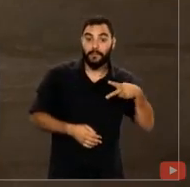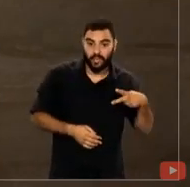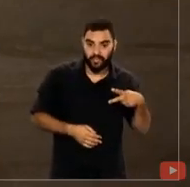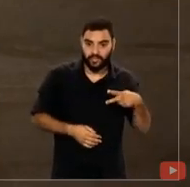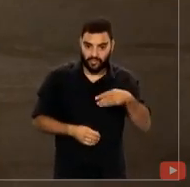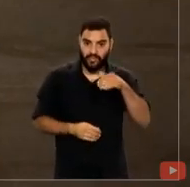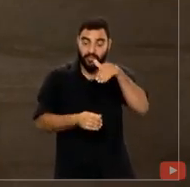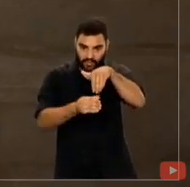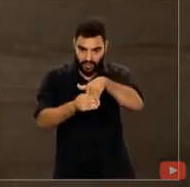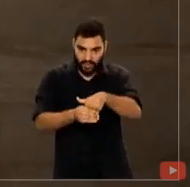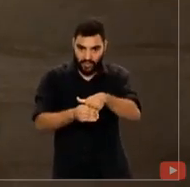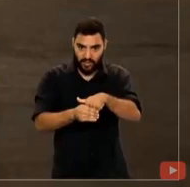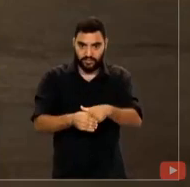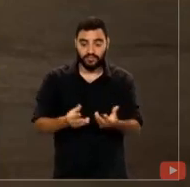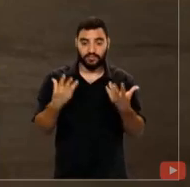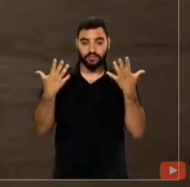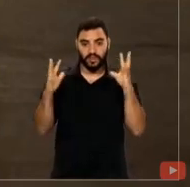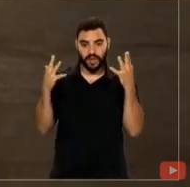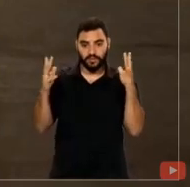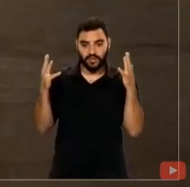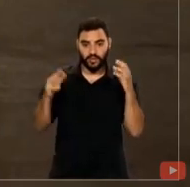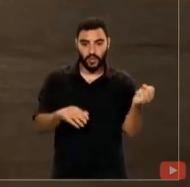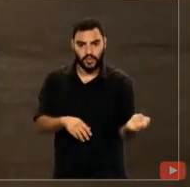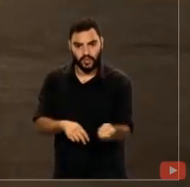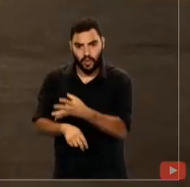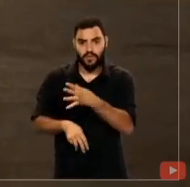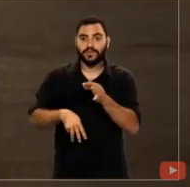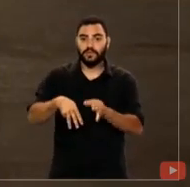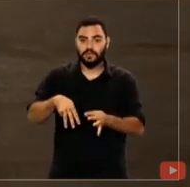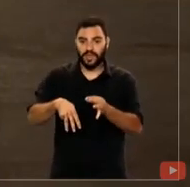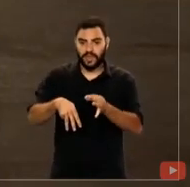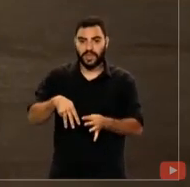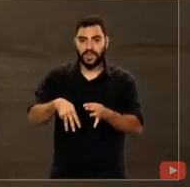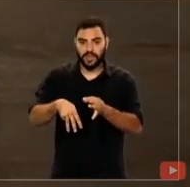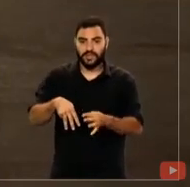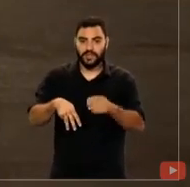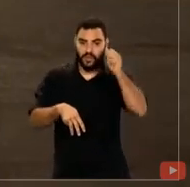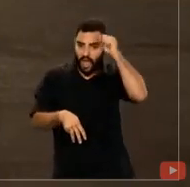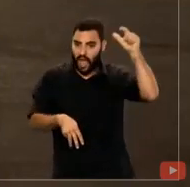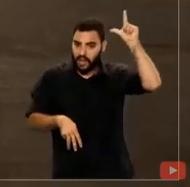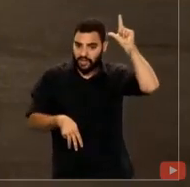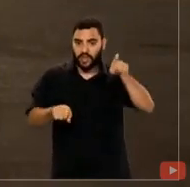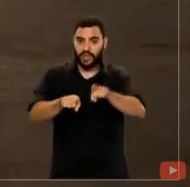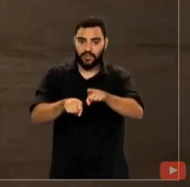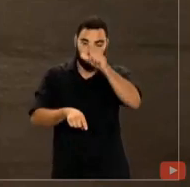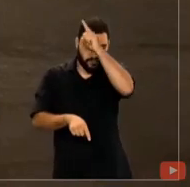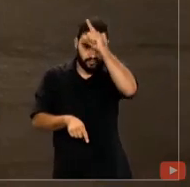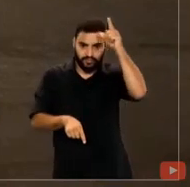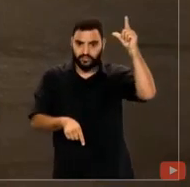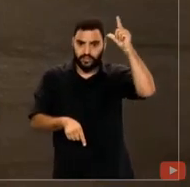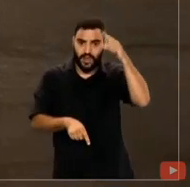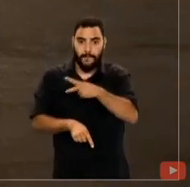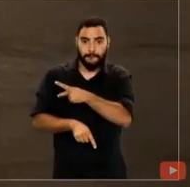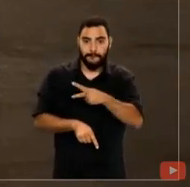parabeniza a chegada dos ministros Alexandre de Moraes e Ricardo Lewandowski à presidência